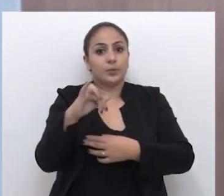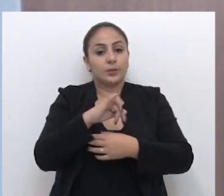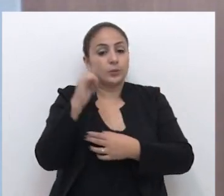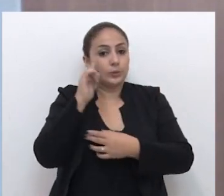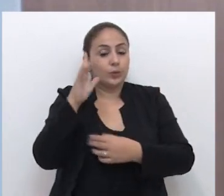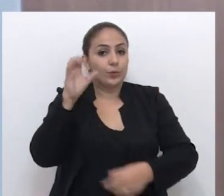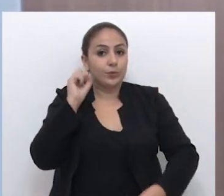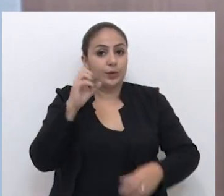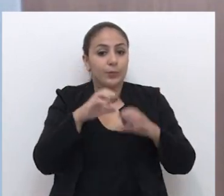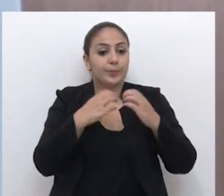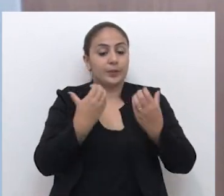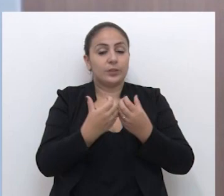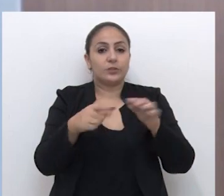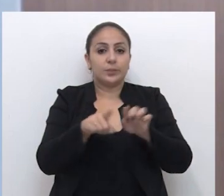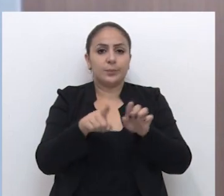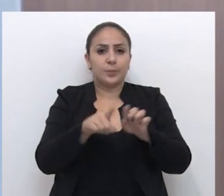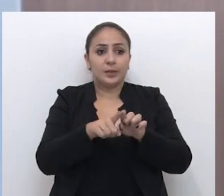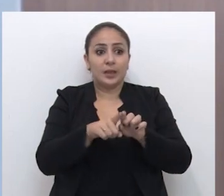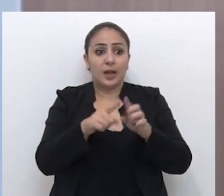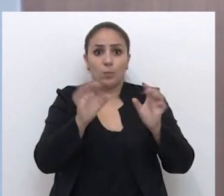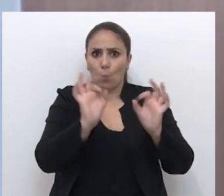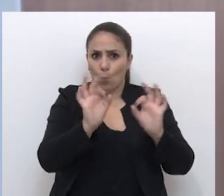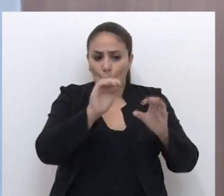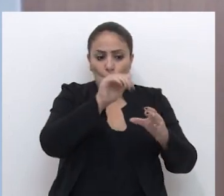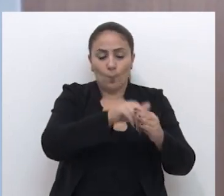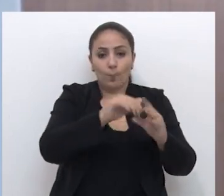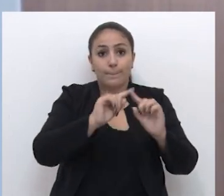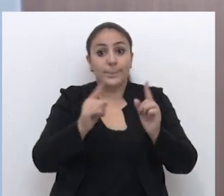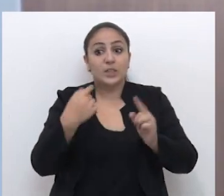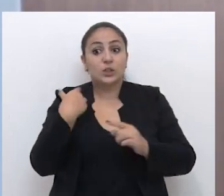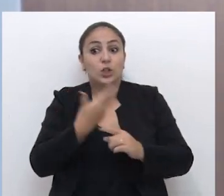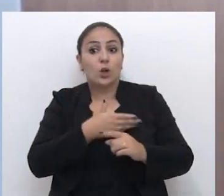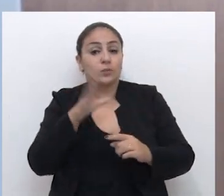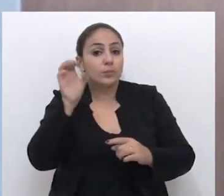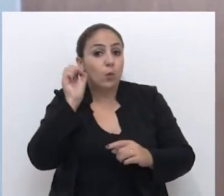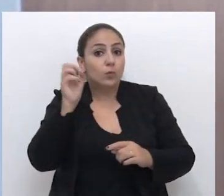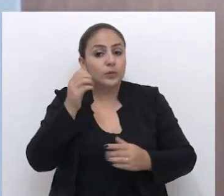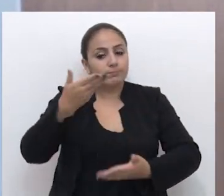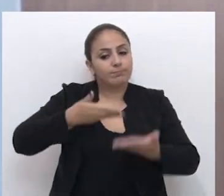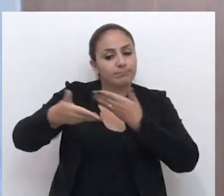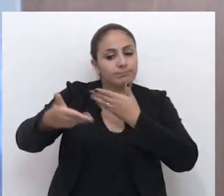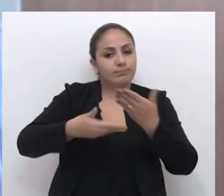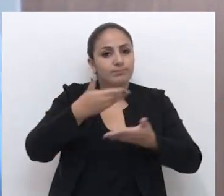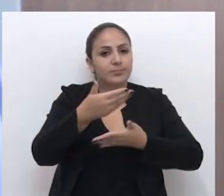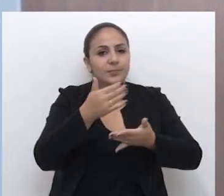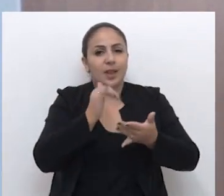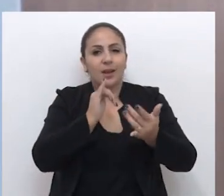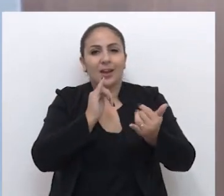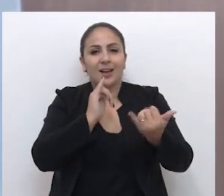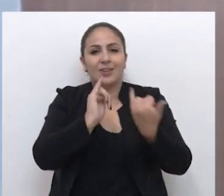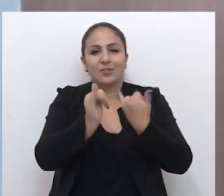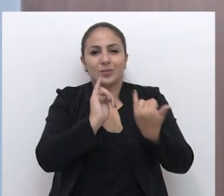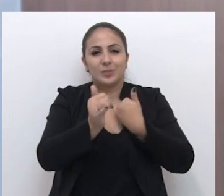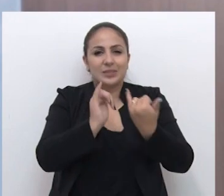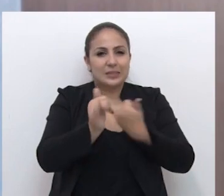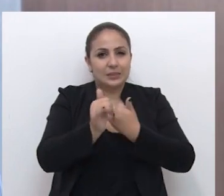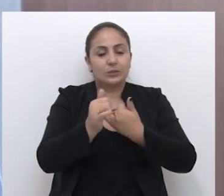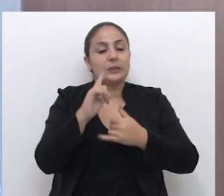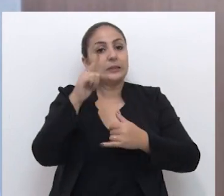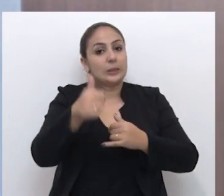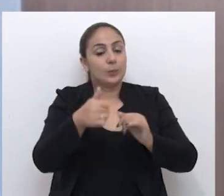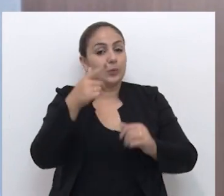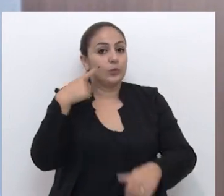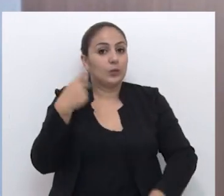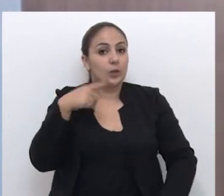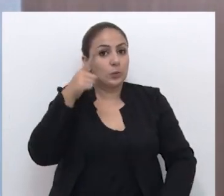poder ouvir a comunidade. Quero deixar muito claro que não está sendo votado e sim nós estamos ouvindo a comunidade nesse momento, para que, posteriormente, então, os vereadores